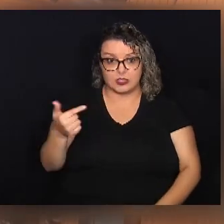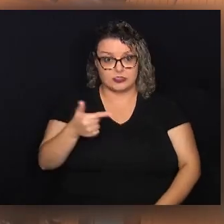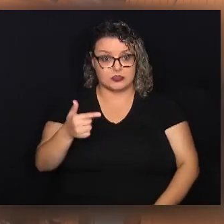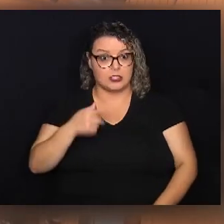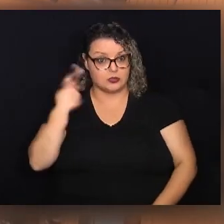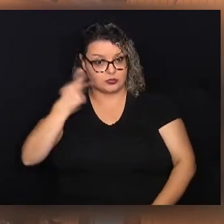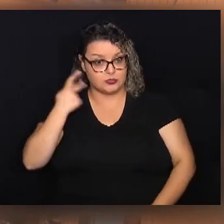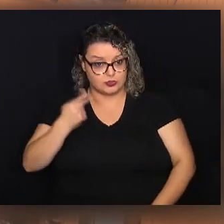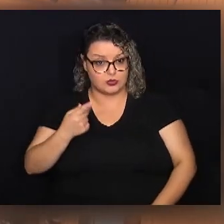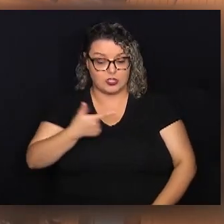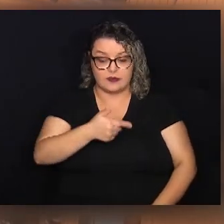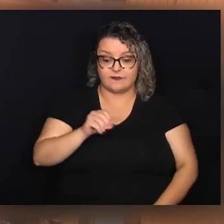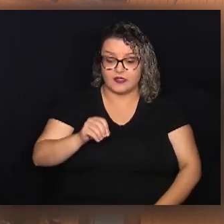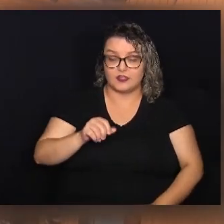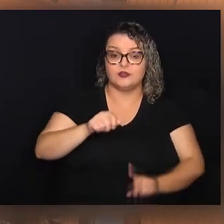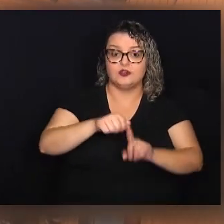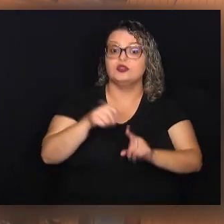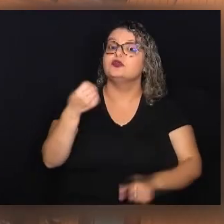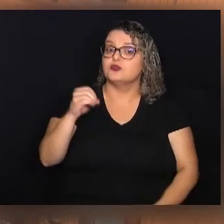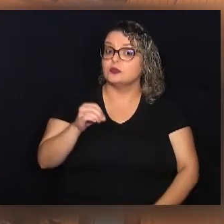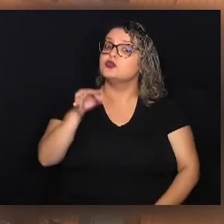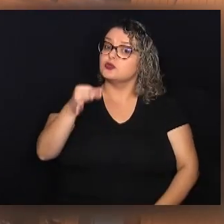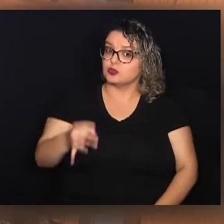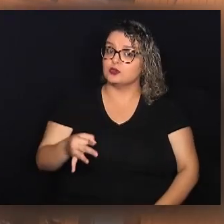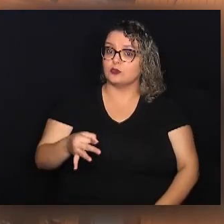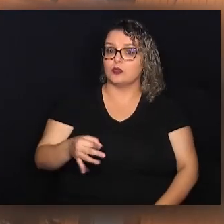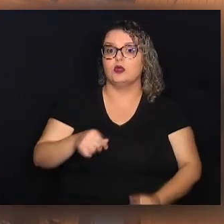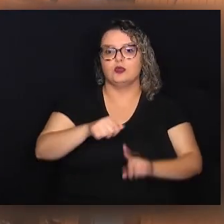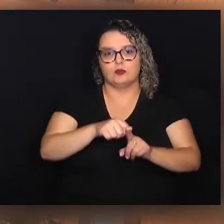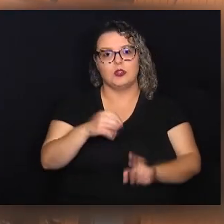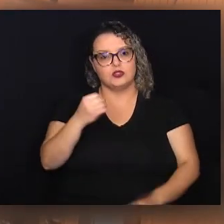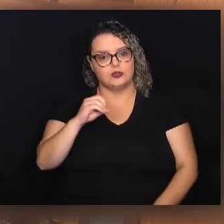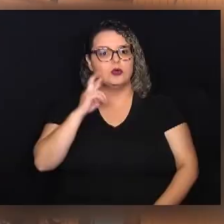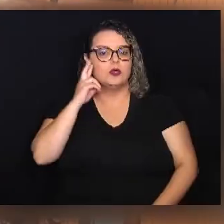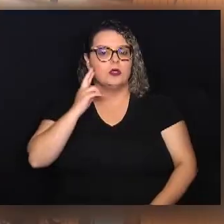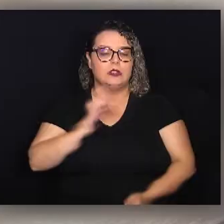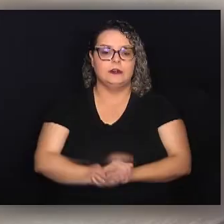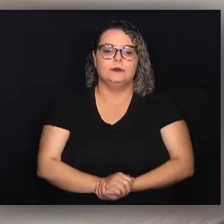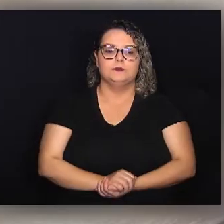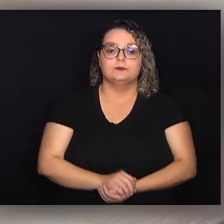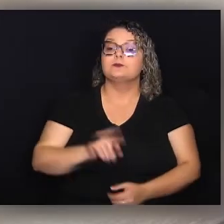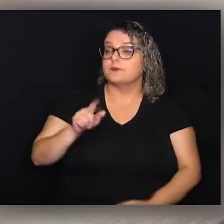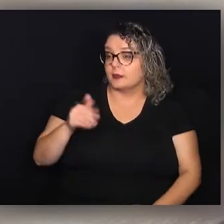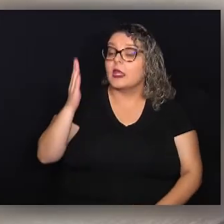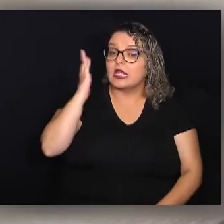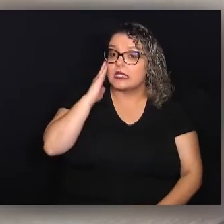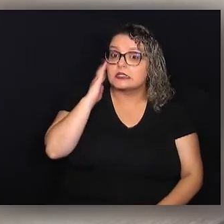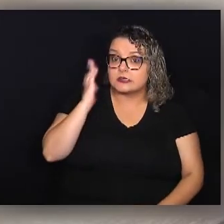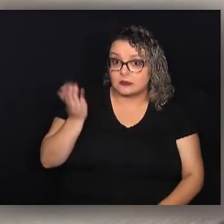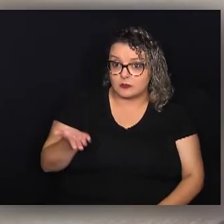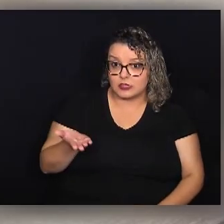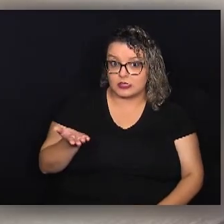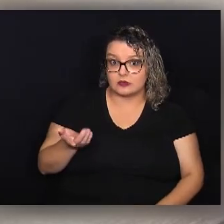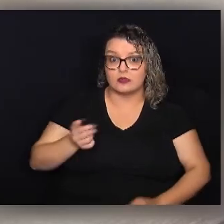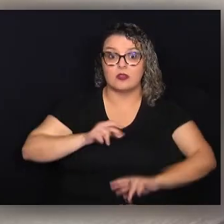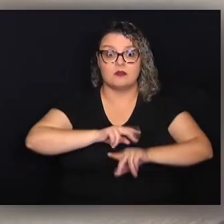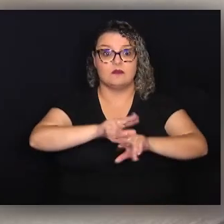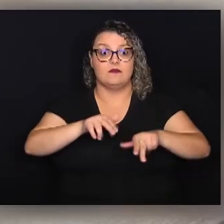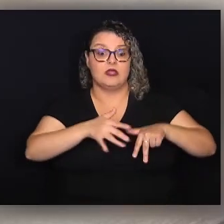que segundo o parlamentar, seria em 20 de outubro, justamente por causa do outubro rosa. É sabido aí que